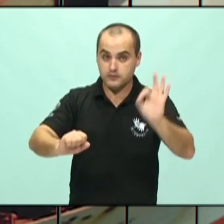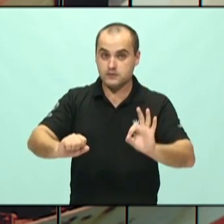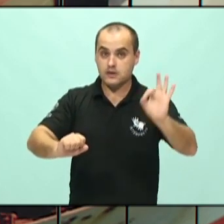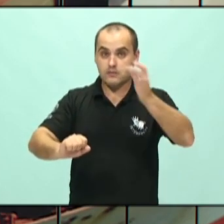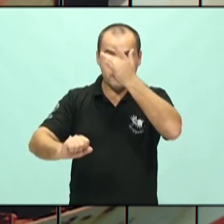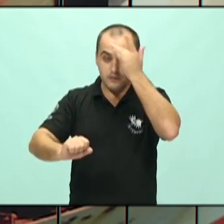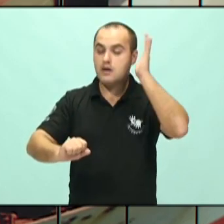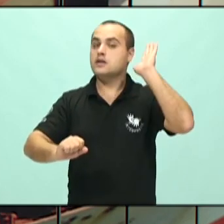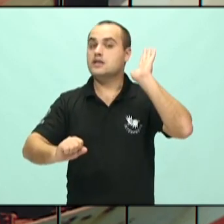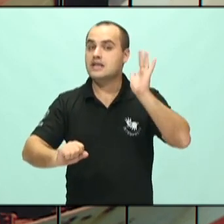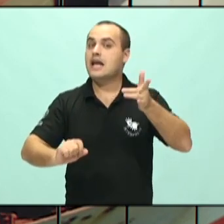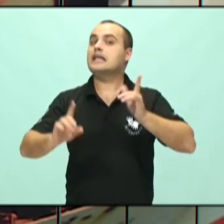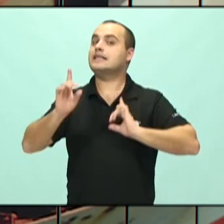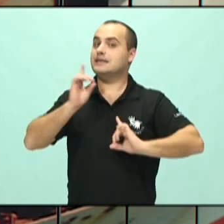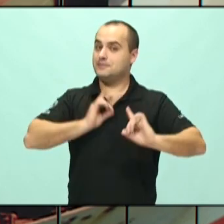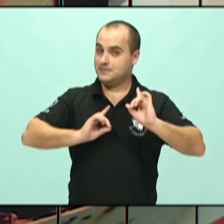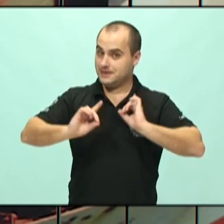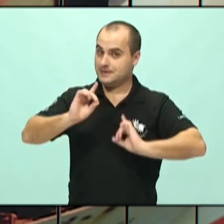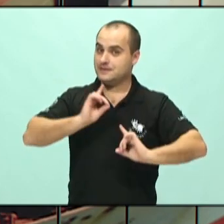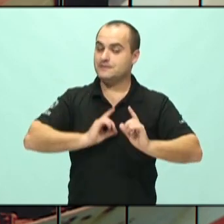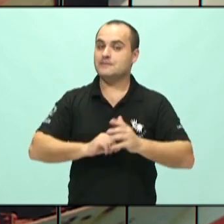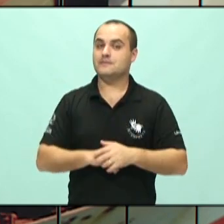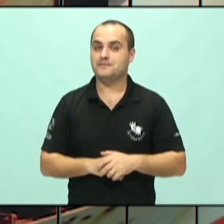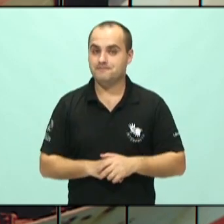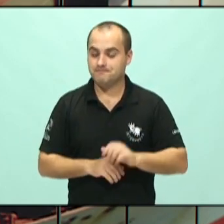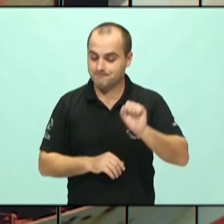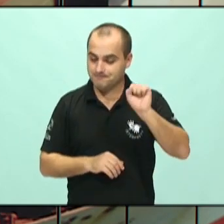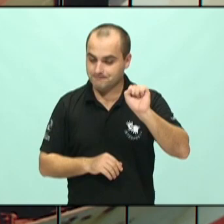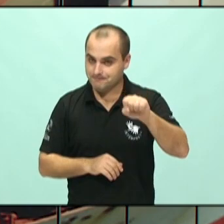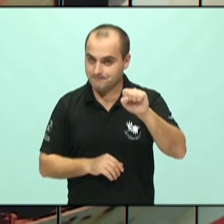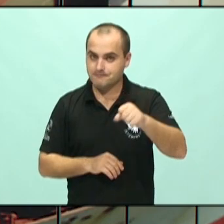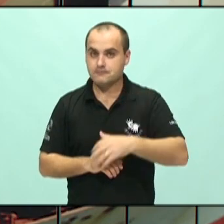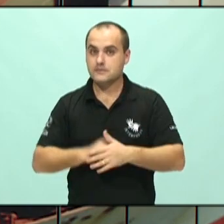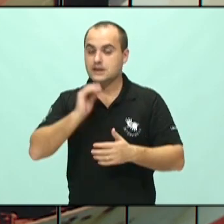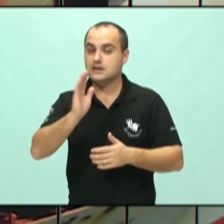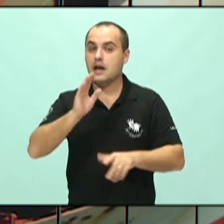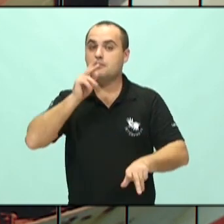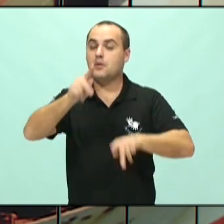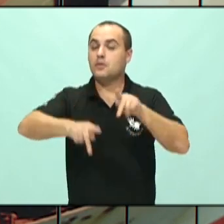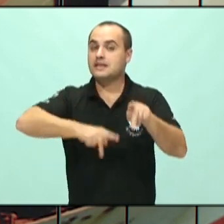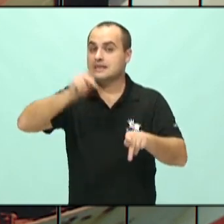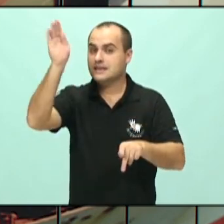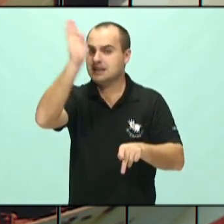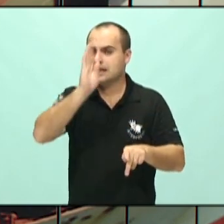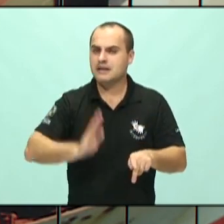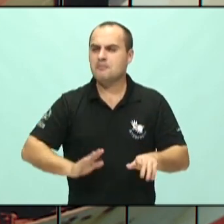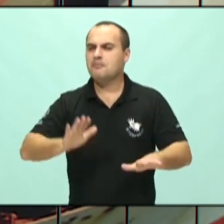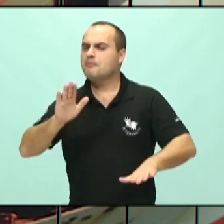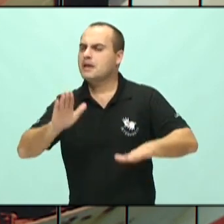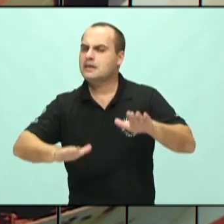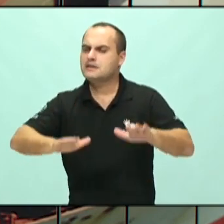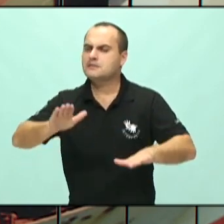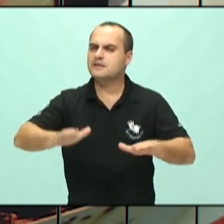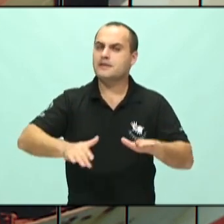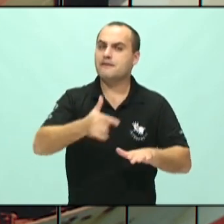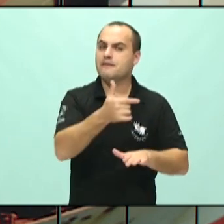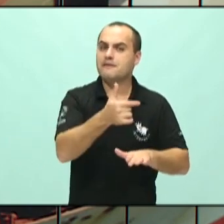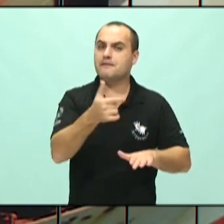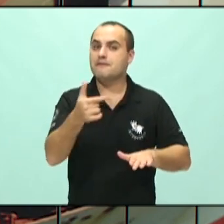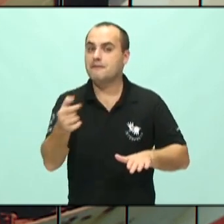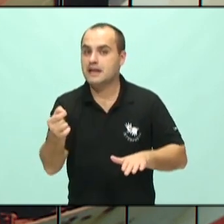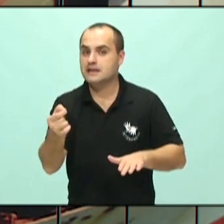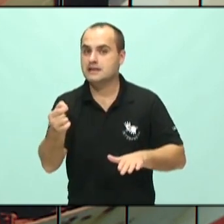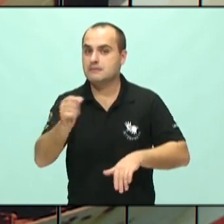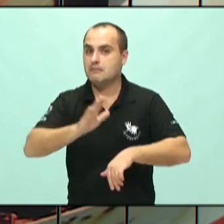um quadro de depressão associada e o suicídio na população geral ele entra ali entre as 20 causas de